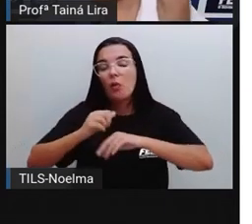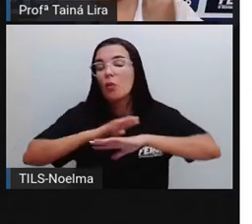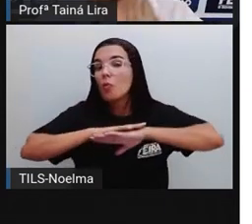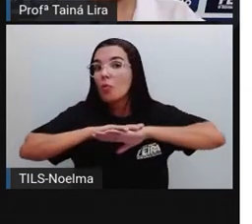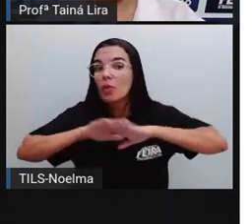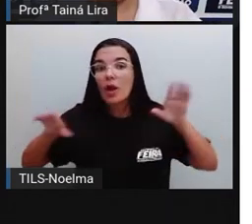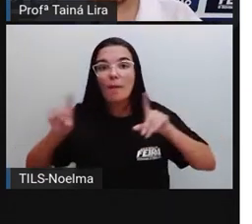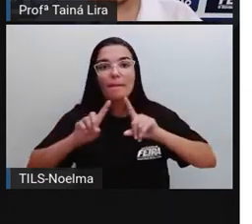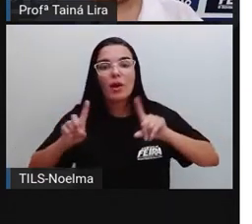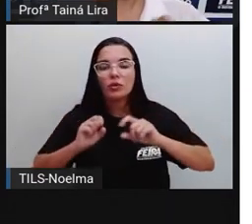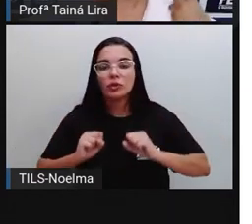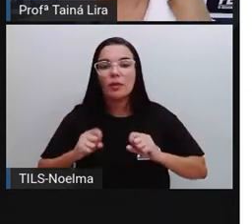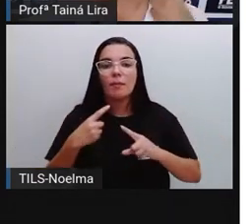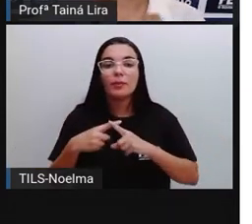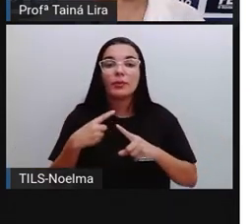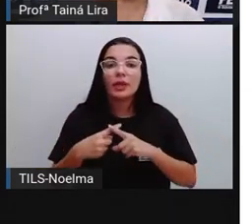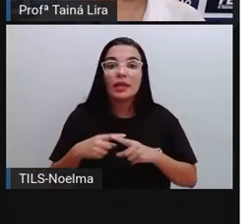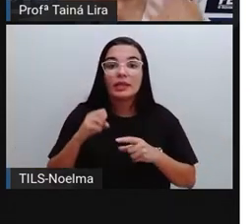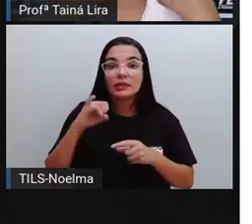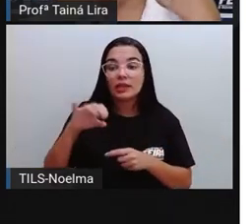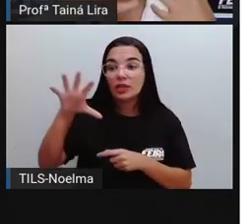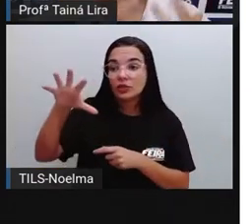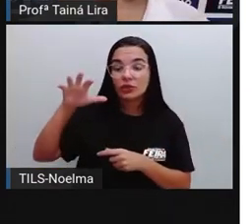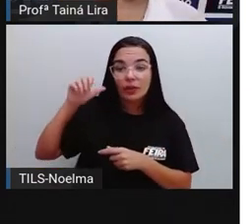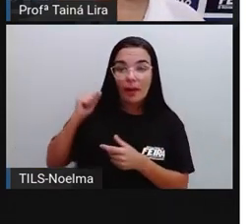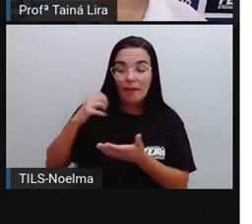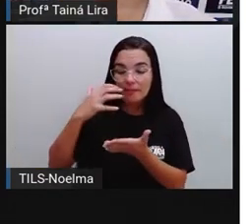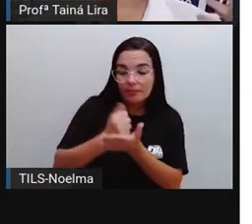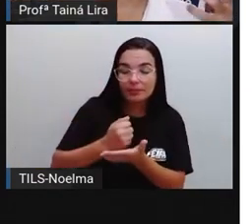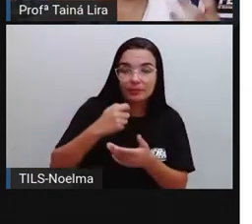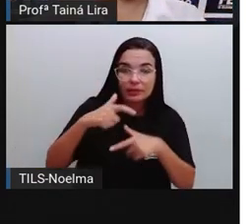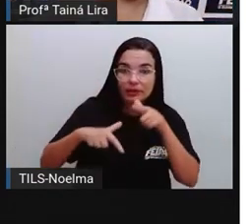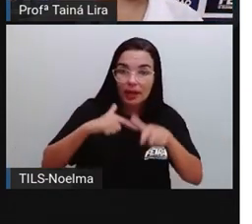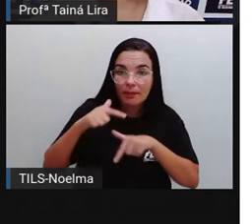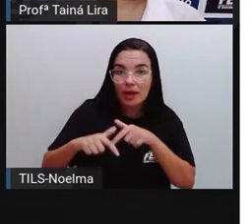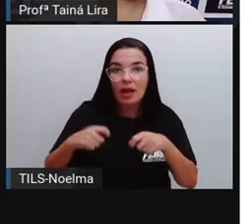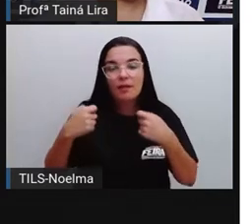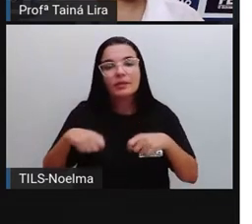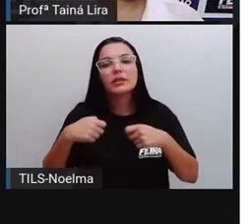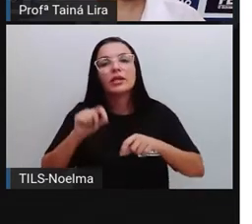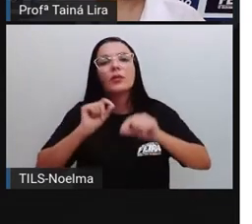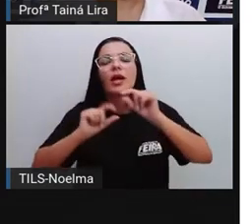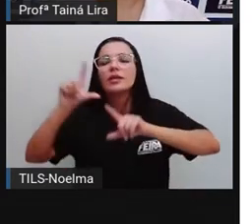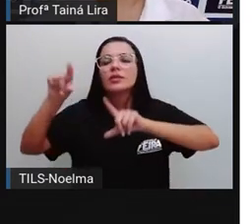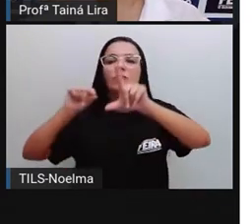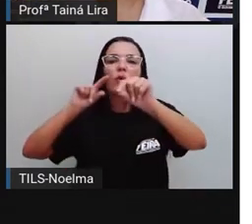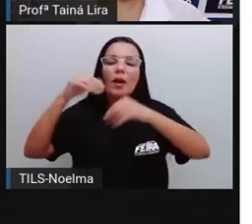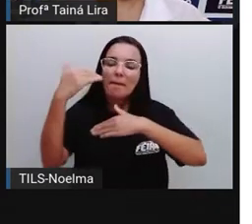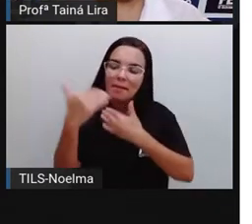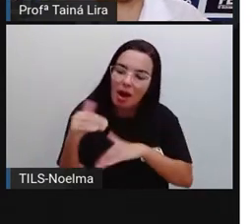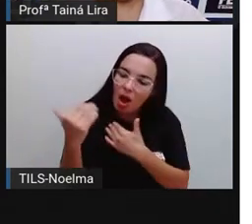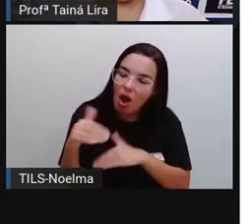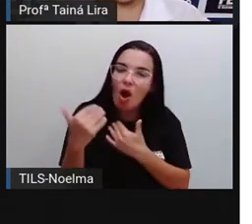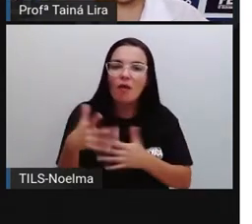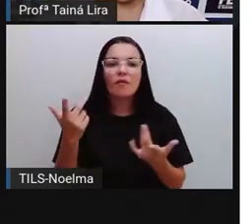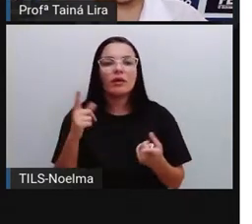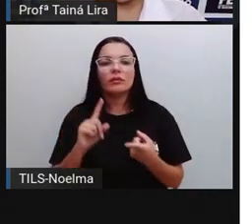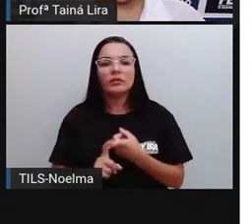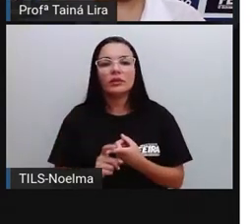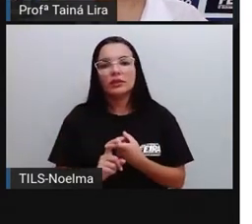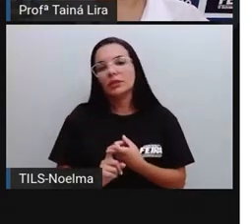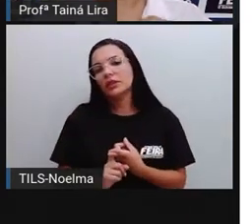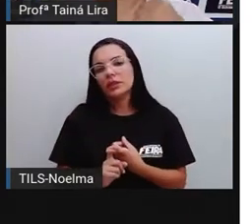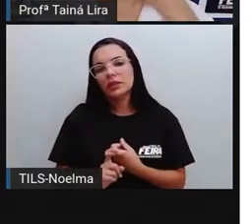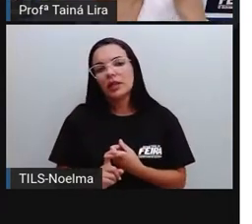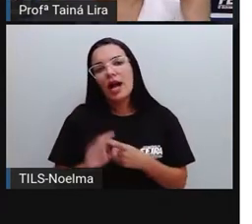a contratação de funcionário público passa aí por um processo de seleção, né? Às vezes por concurso